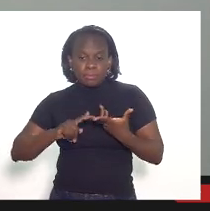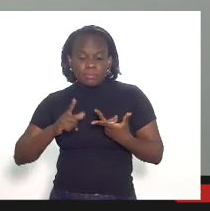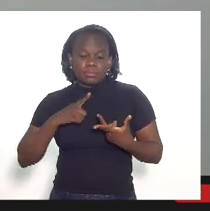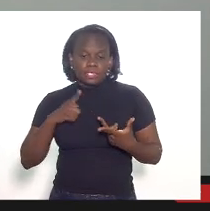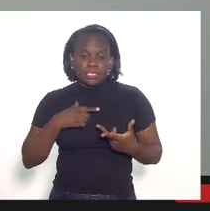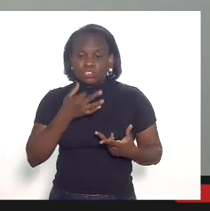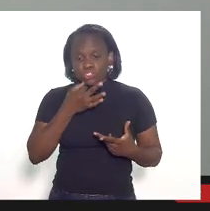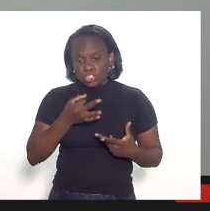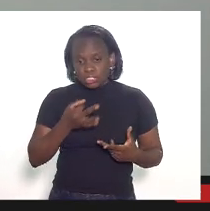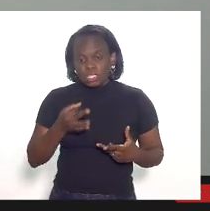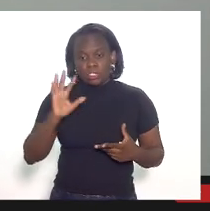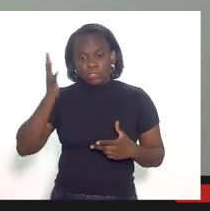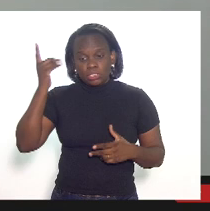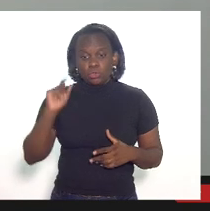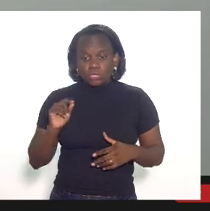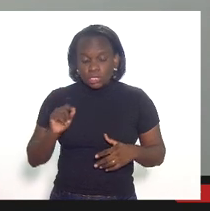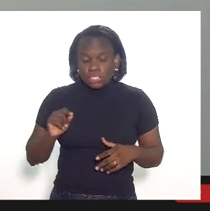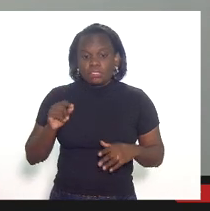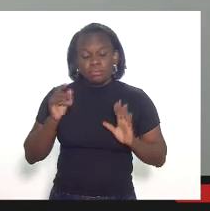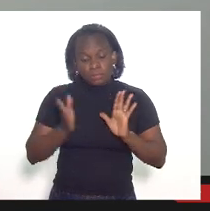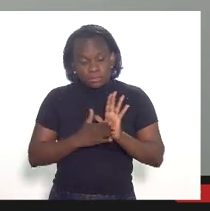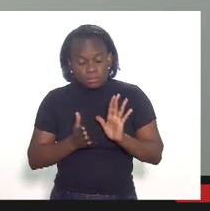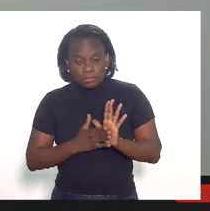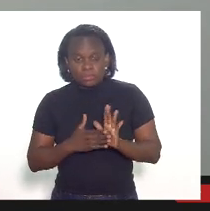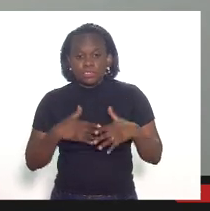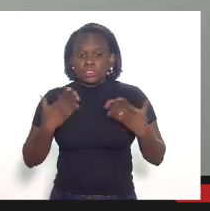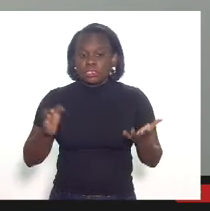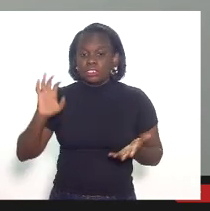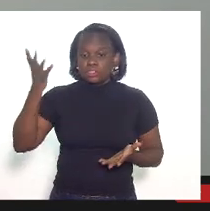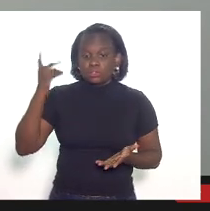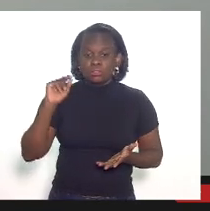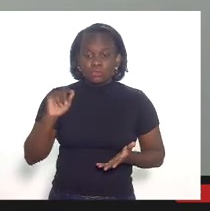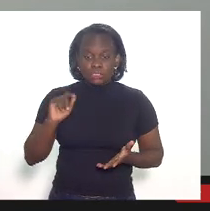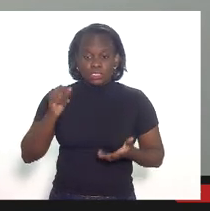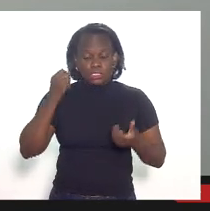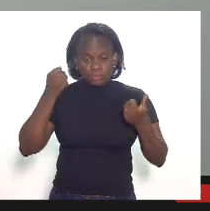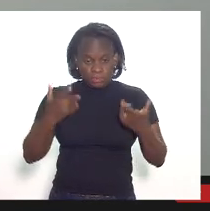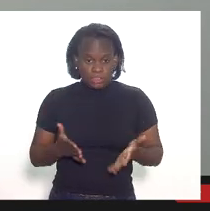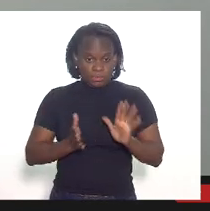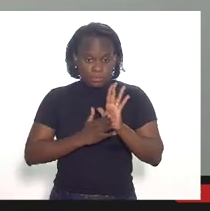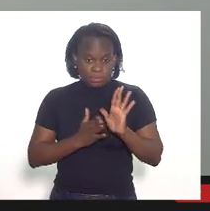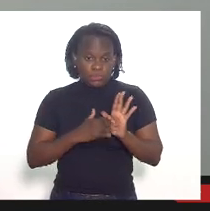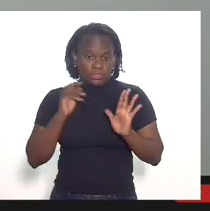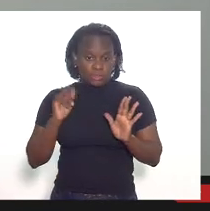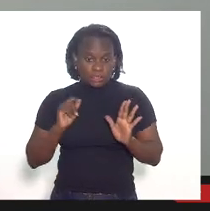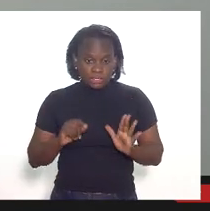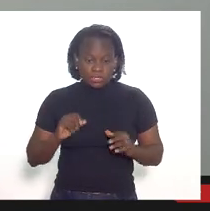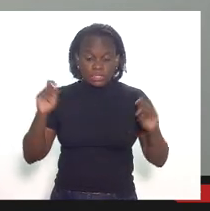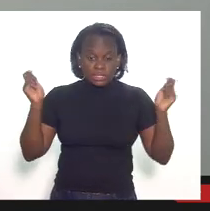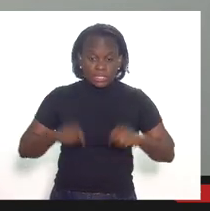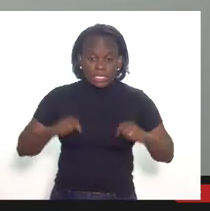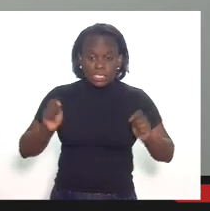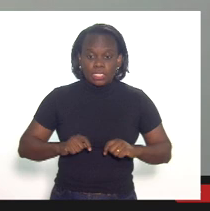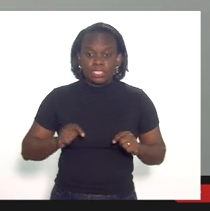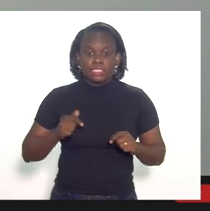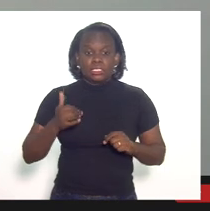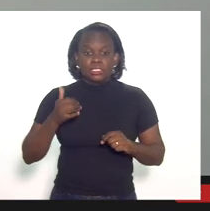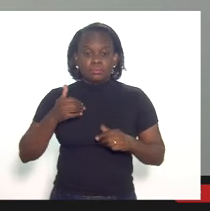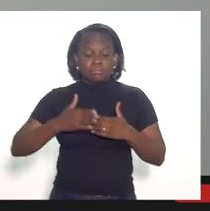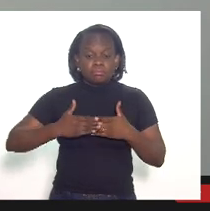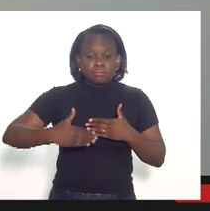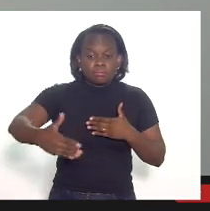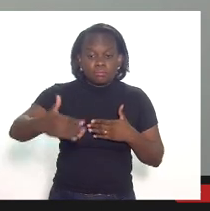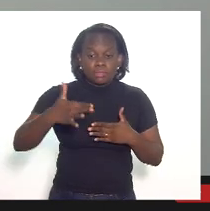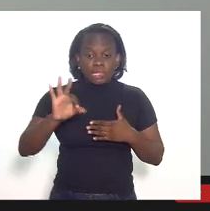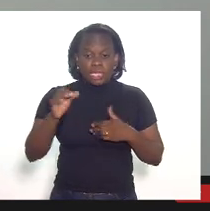sugerindo situações muito propositivo e aí uma das situações que nós estamos propondo é que se possível nos últimos 10 nos próximos